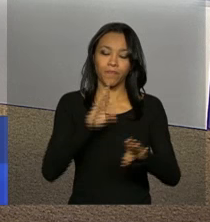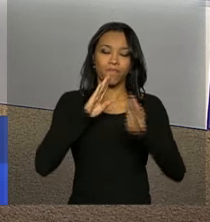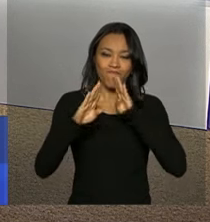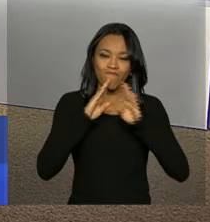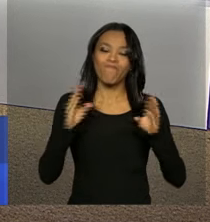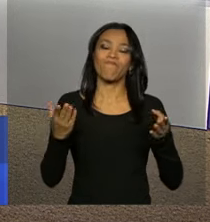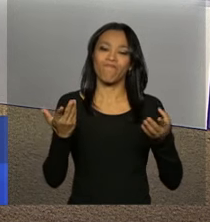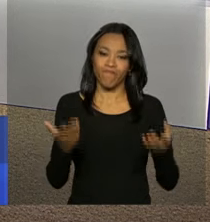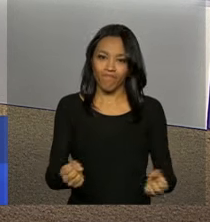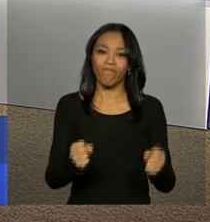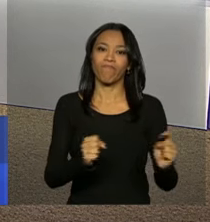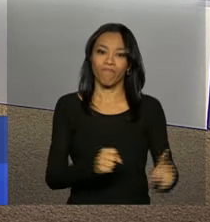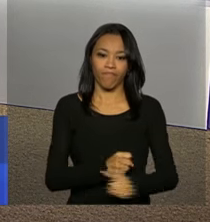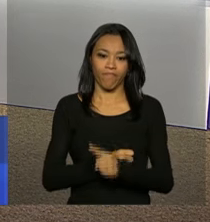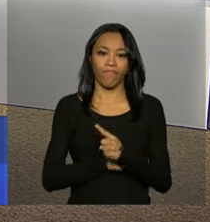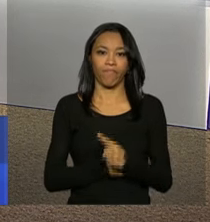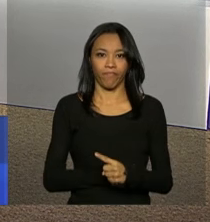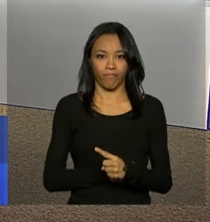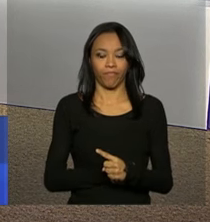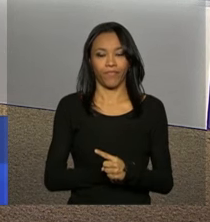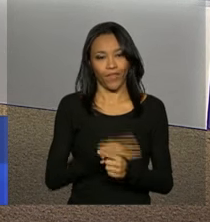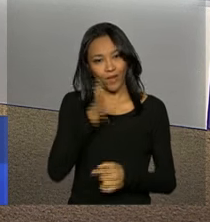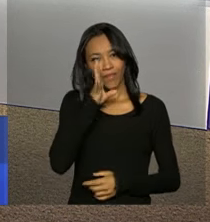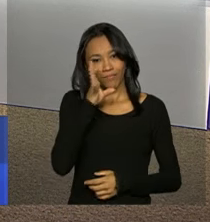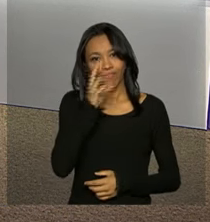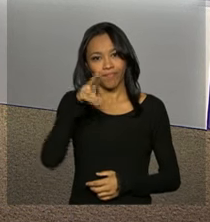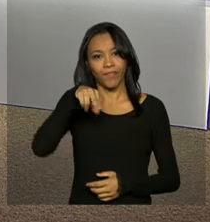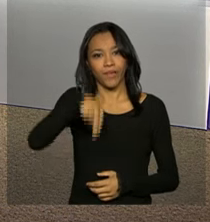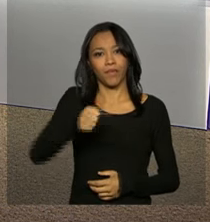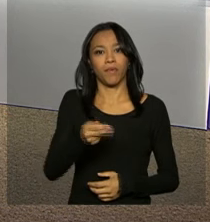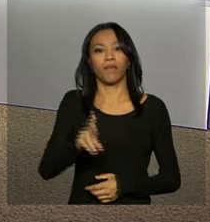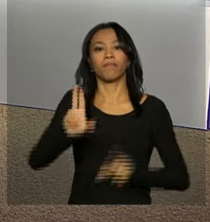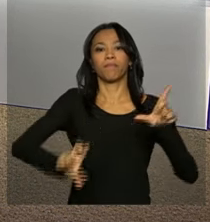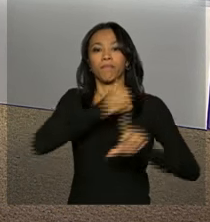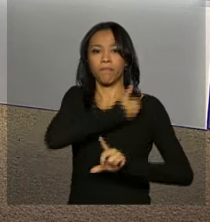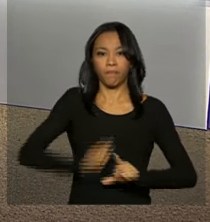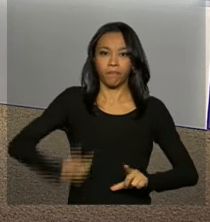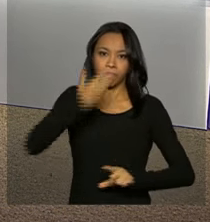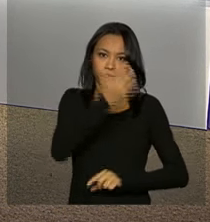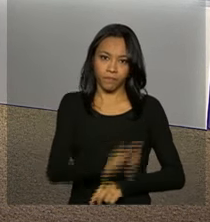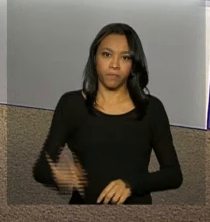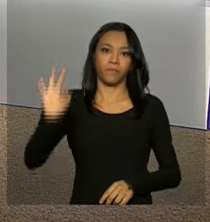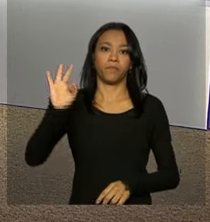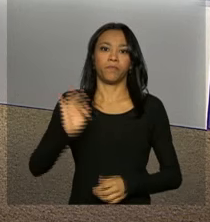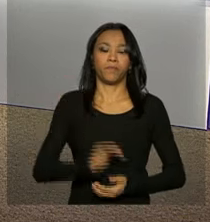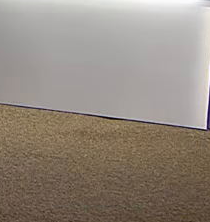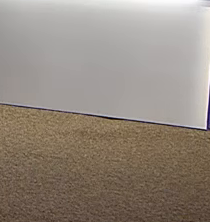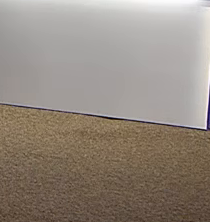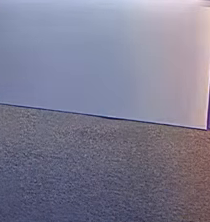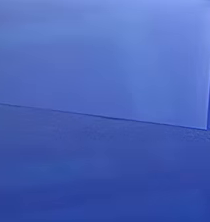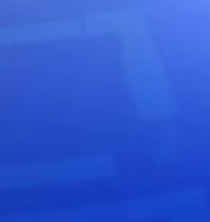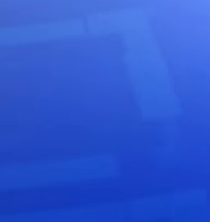facebook.com.br tvnbr. Continue com a gente, NBR, a TV do Governo Federal.